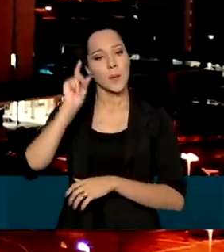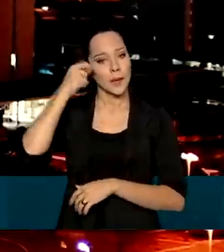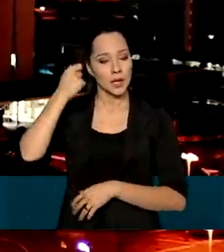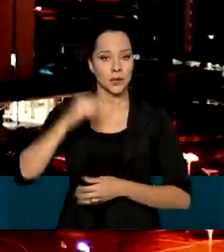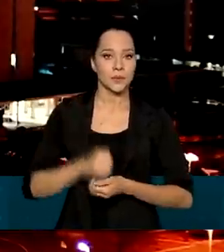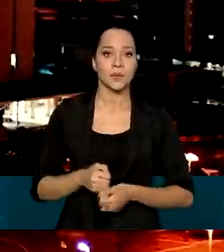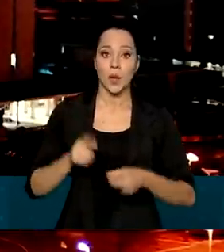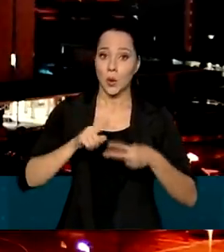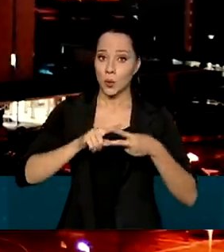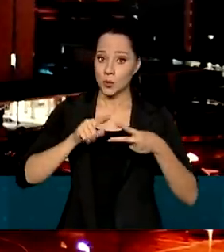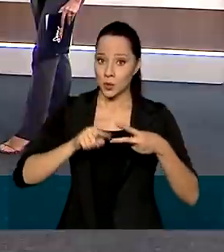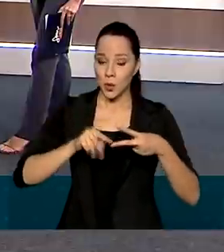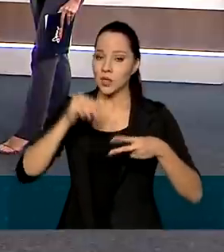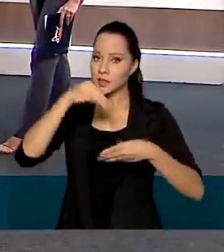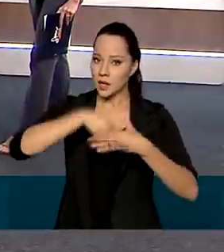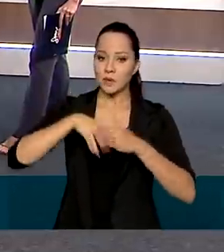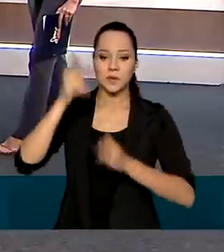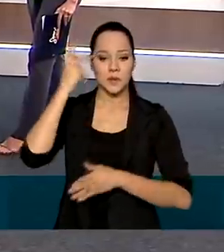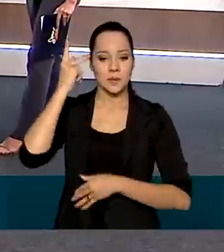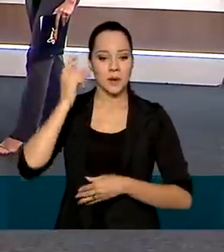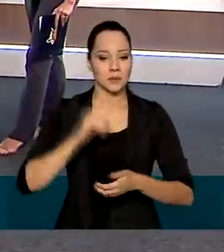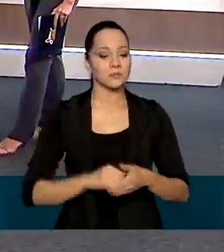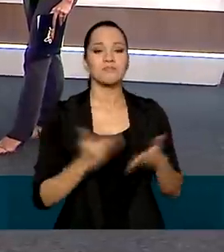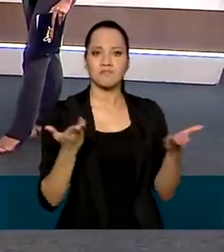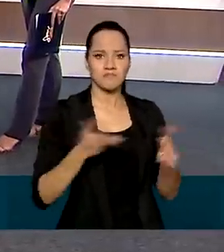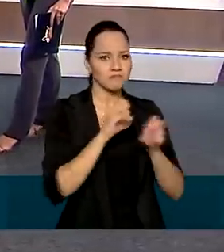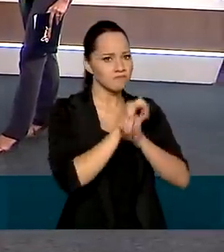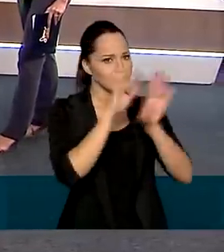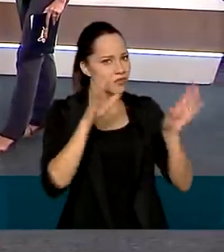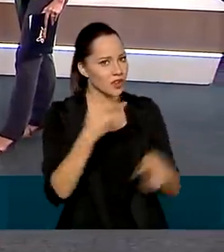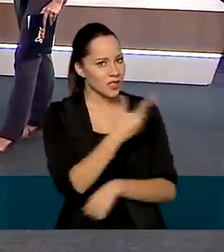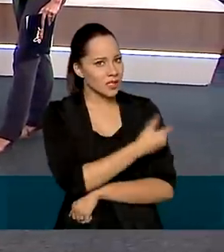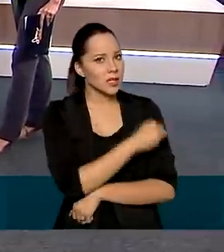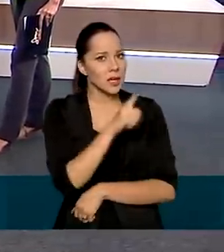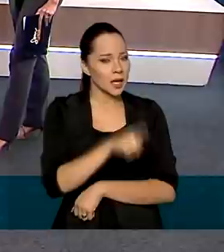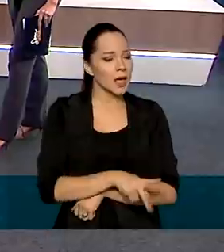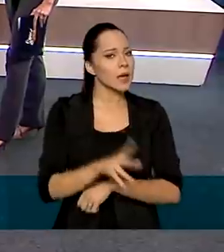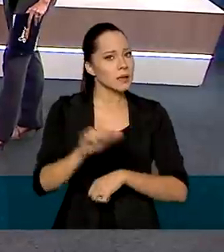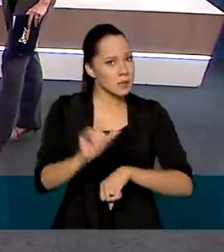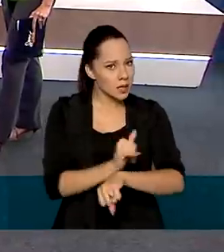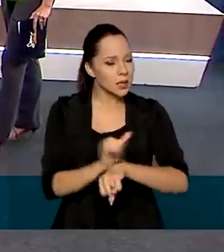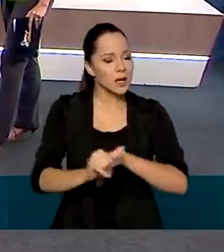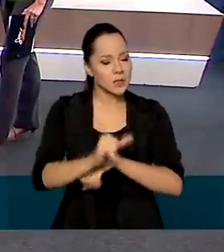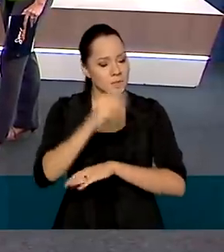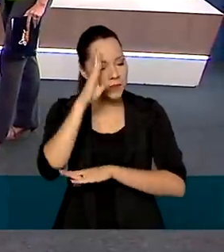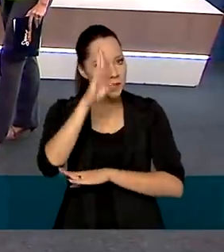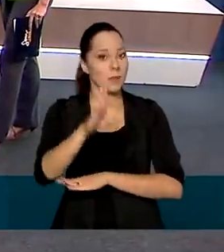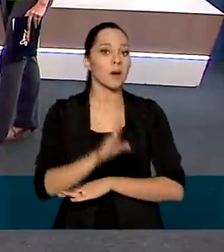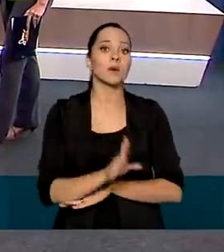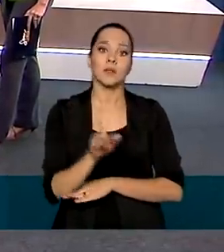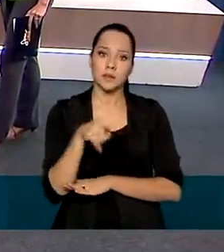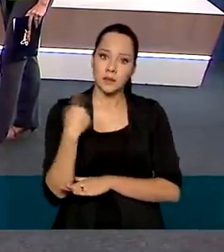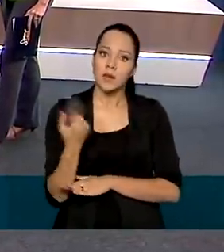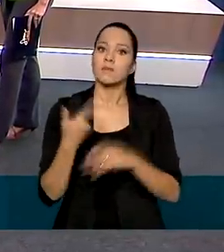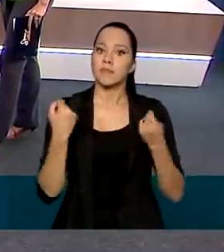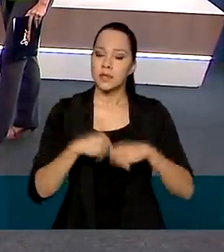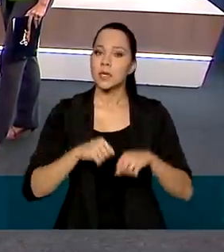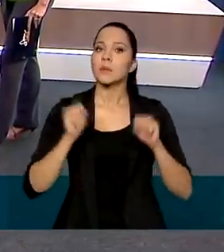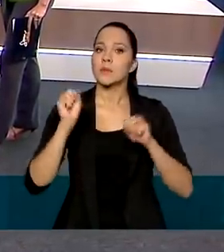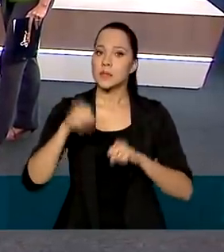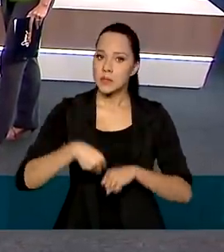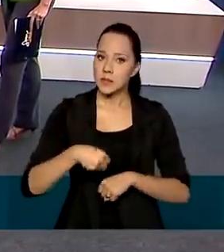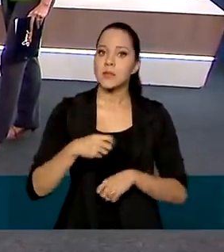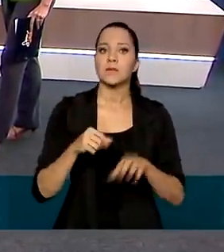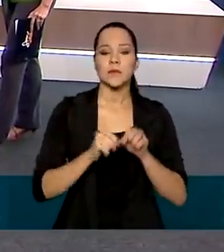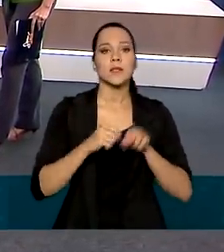dois no estado de São Paulo. Hoje fica bem claro que vacina é um insumo estratégico. E que nós devemos sim desenvolver